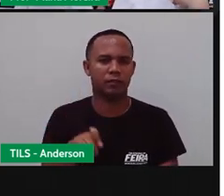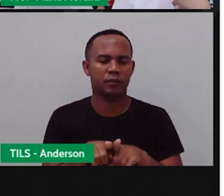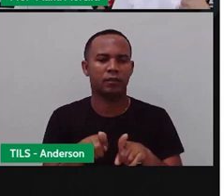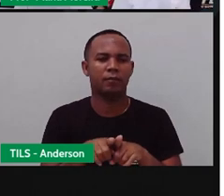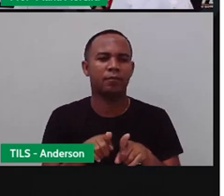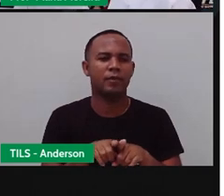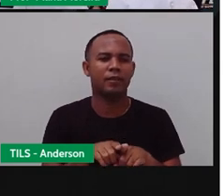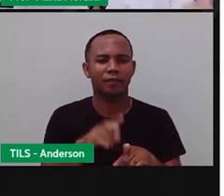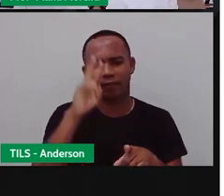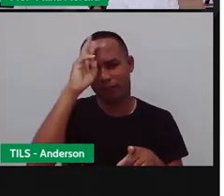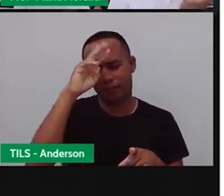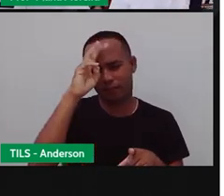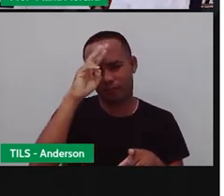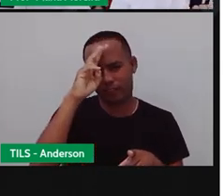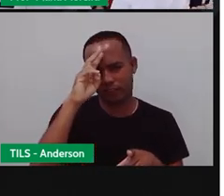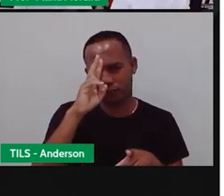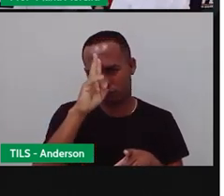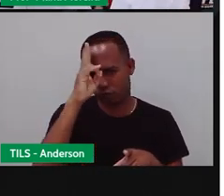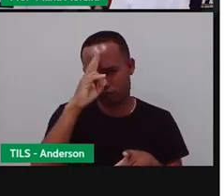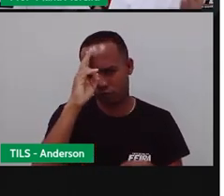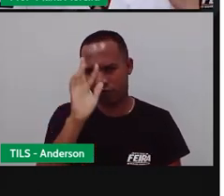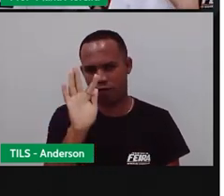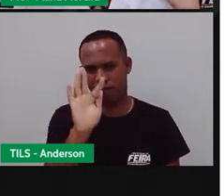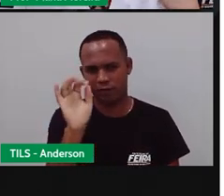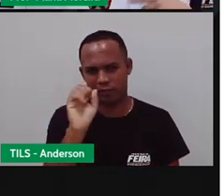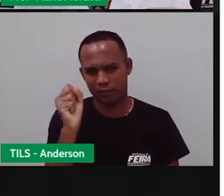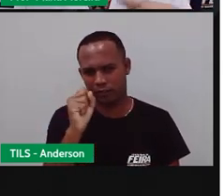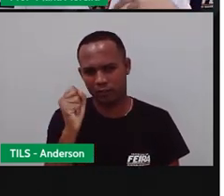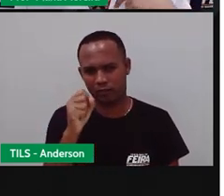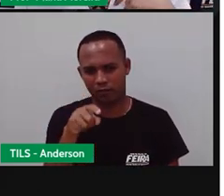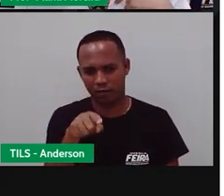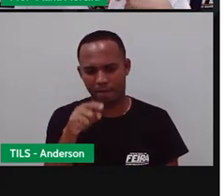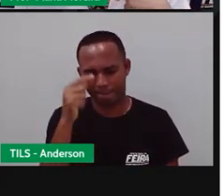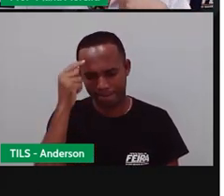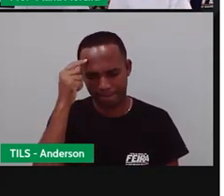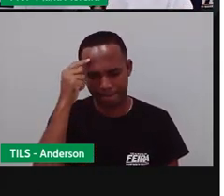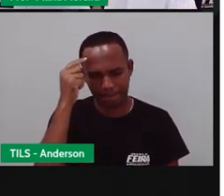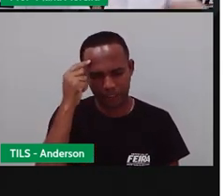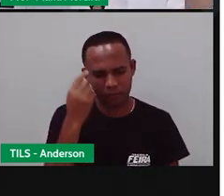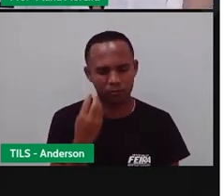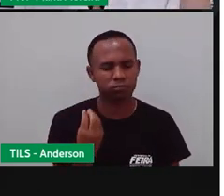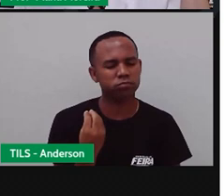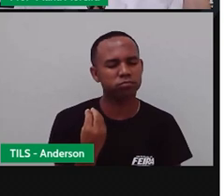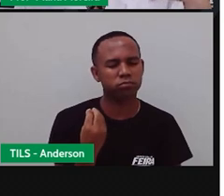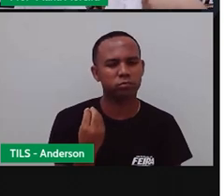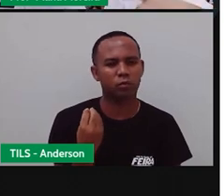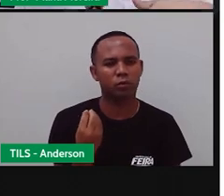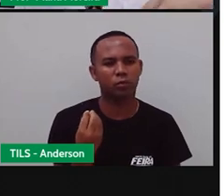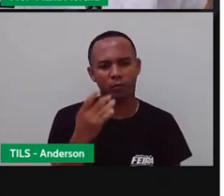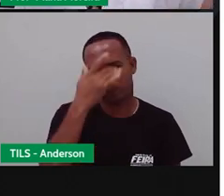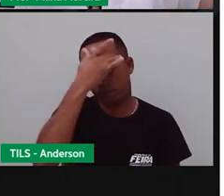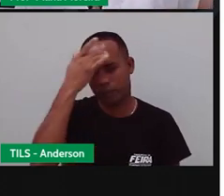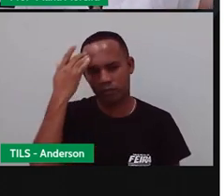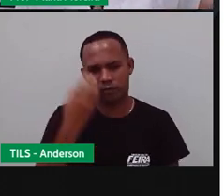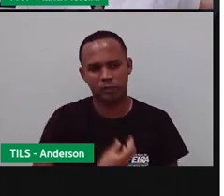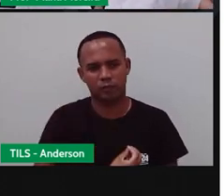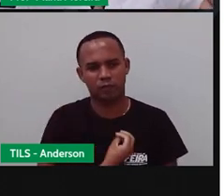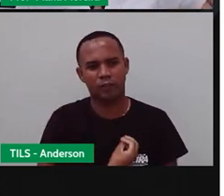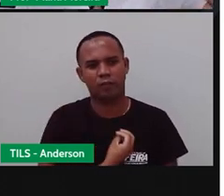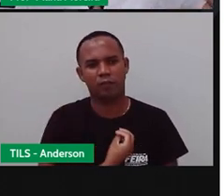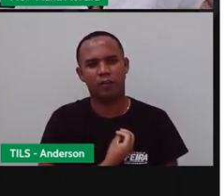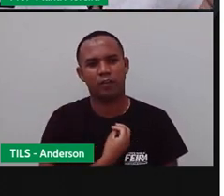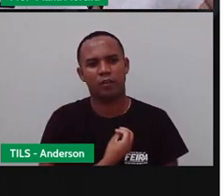Feira de Santana, mostrou aquelas fotos, automaticamente a começa a pensar, hum, como aquelas pessoas viviam naquela época? Então a gente vai